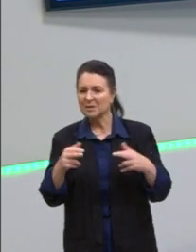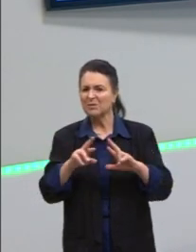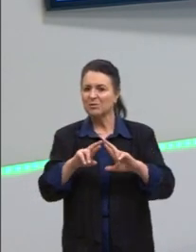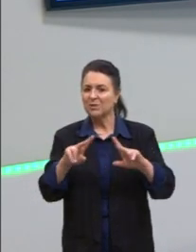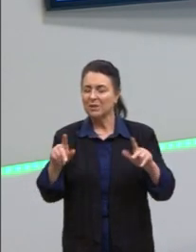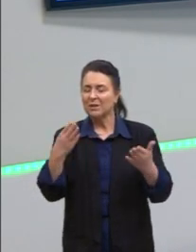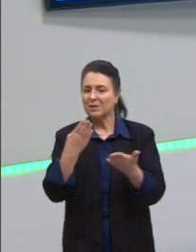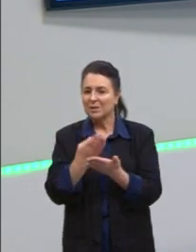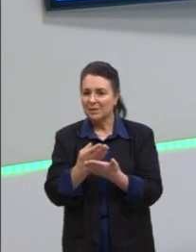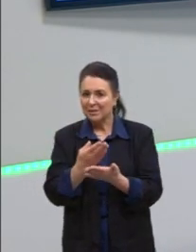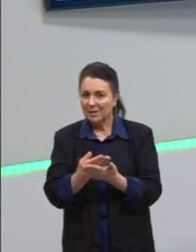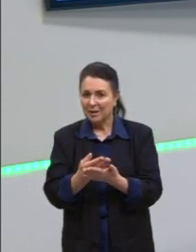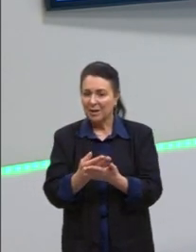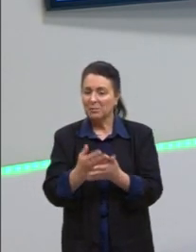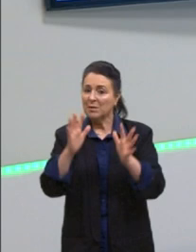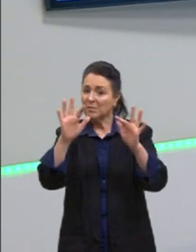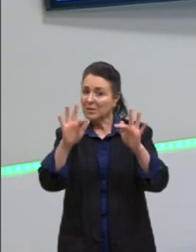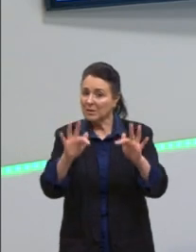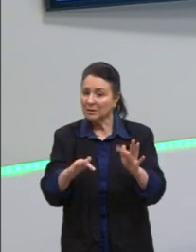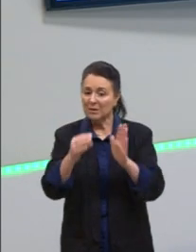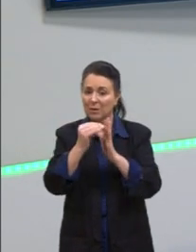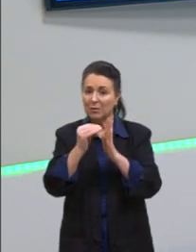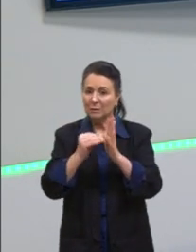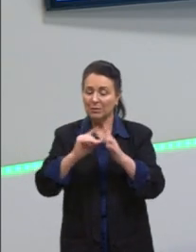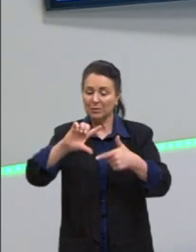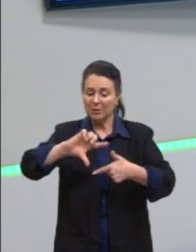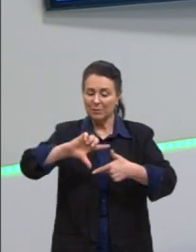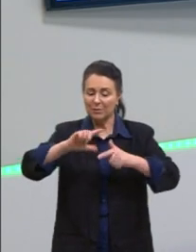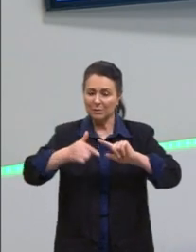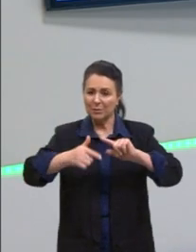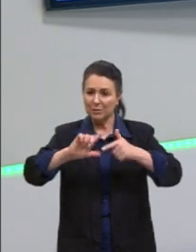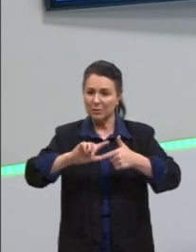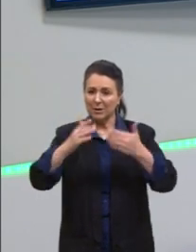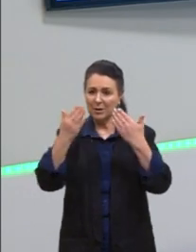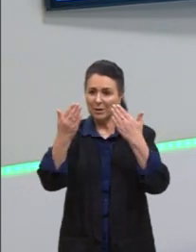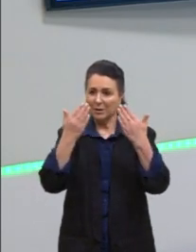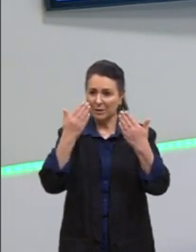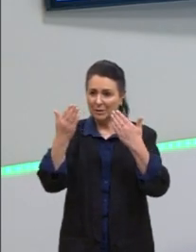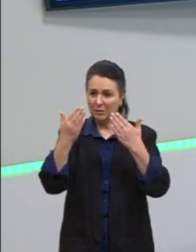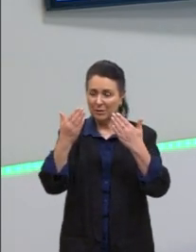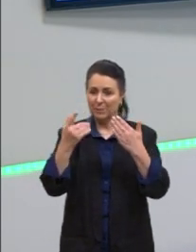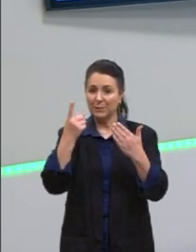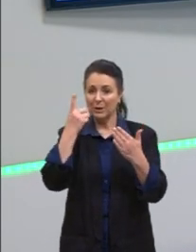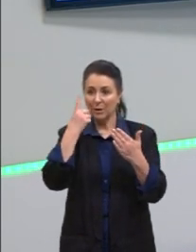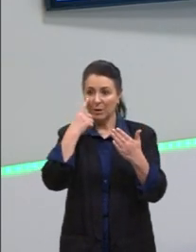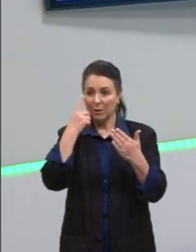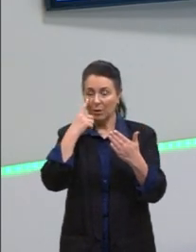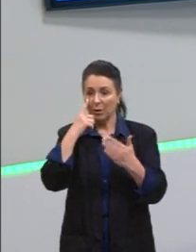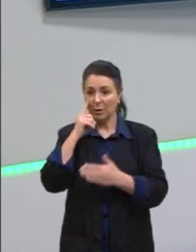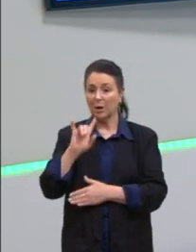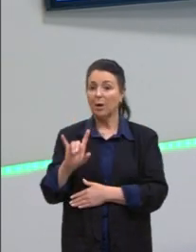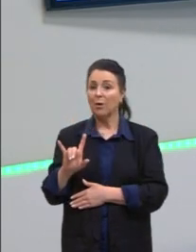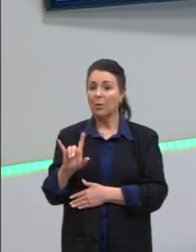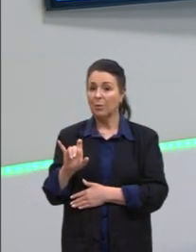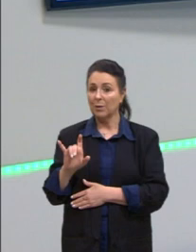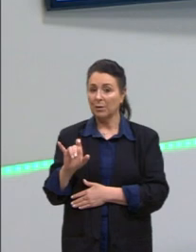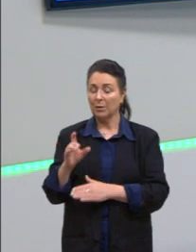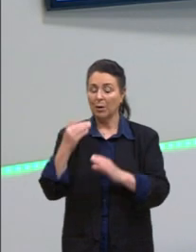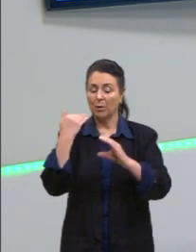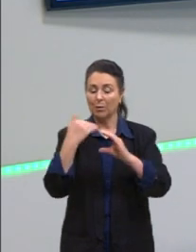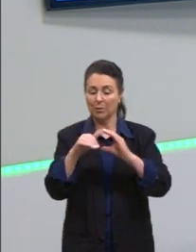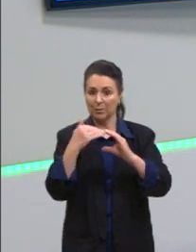estudar, para finalizar essa parte da geometria analítica. Eu vou deixar aqui para vocês o Instagram e também o e-mail.